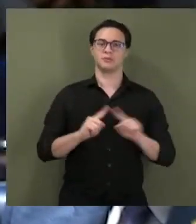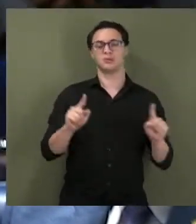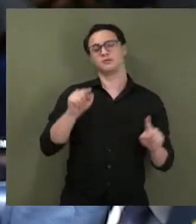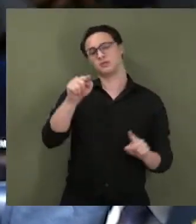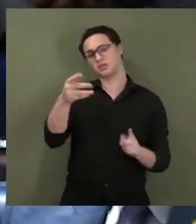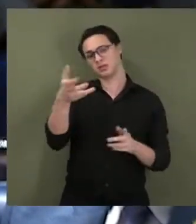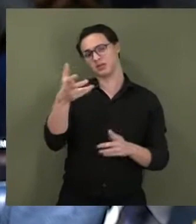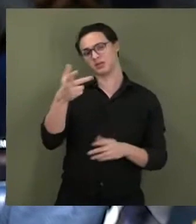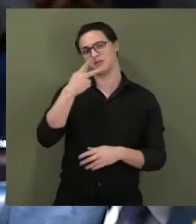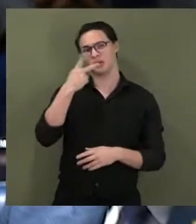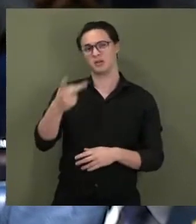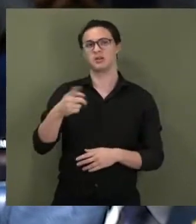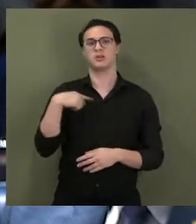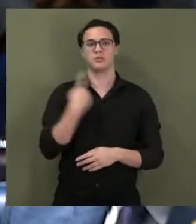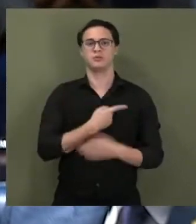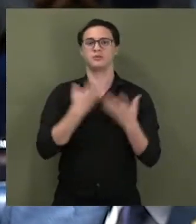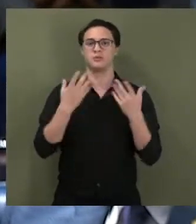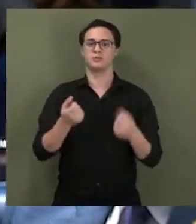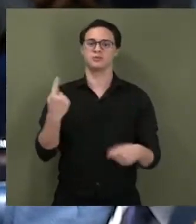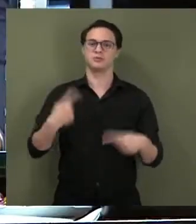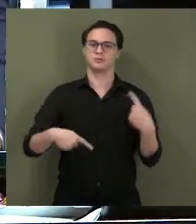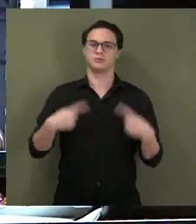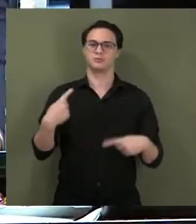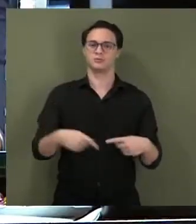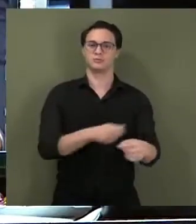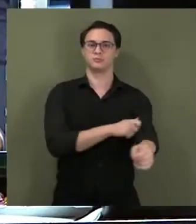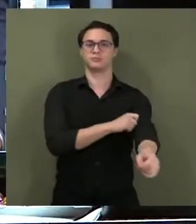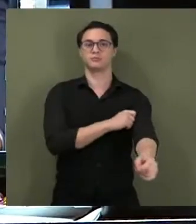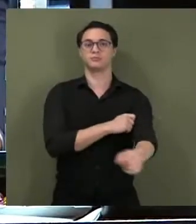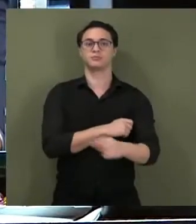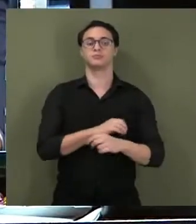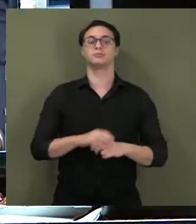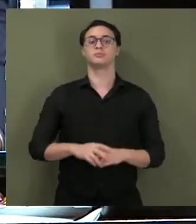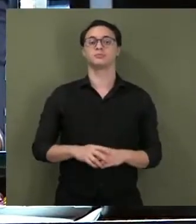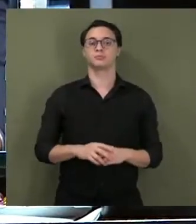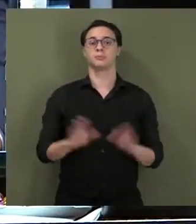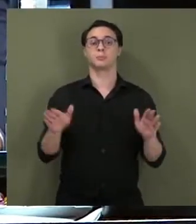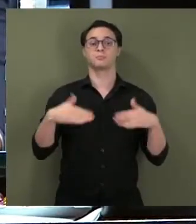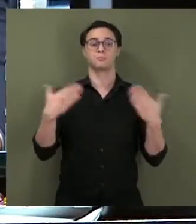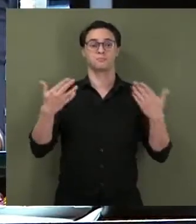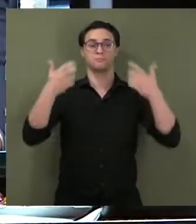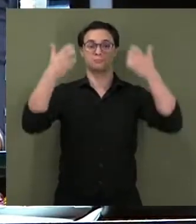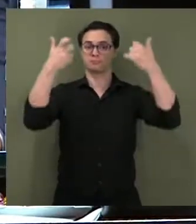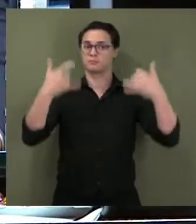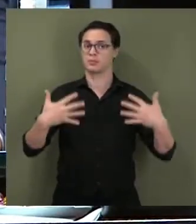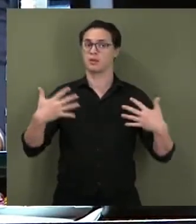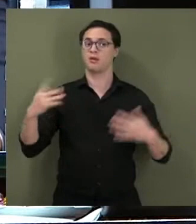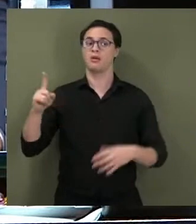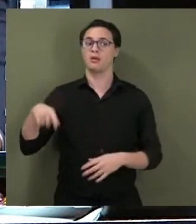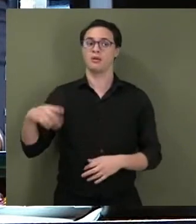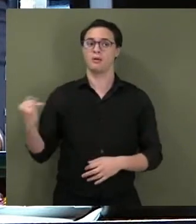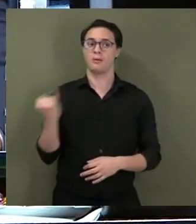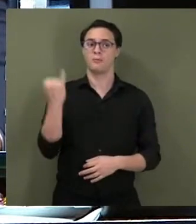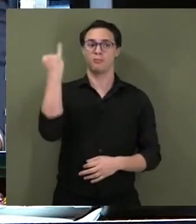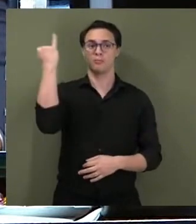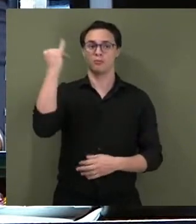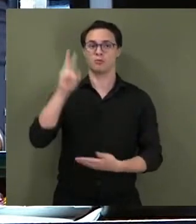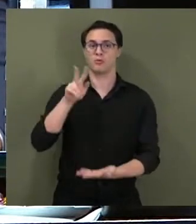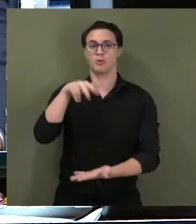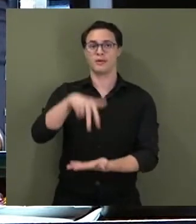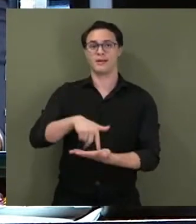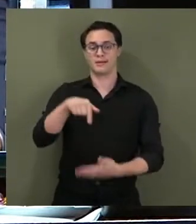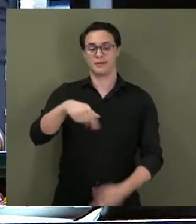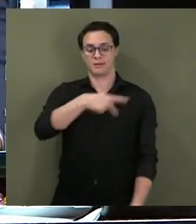de trazer, e não vamos discutir essa questão. Perfeitamente, senador Omar Aziz, apenas um esclarecimento muito importante da manifestação dessa